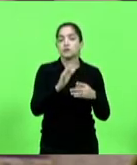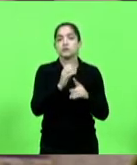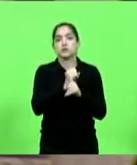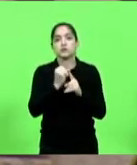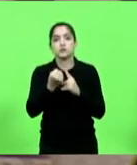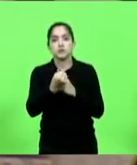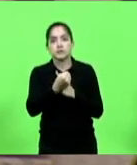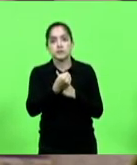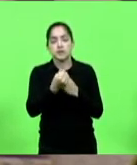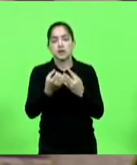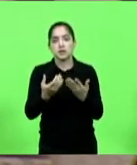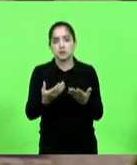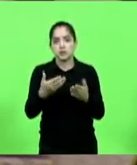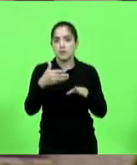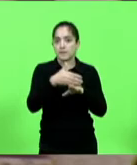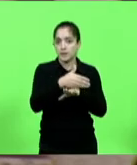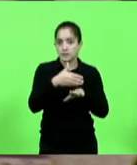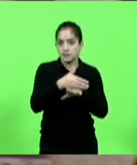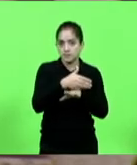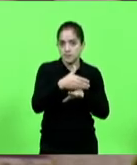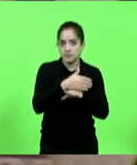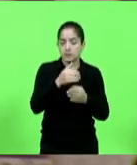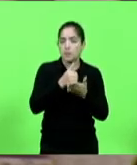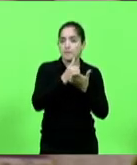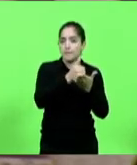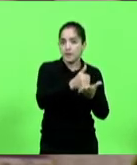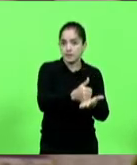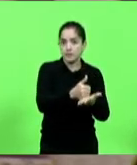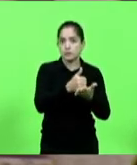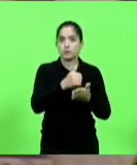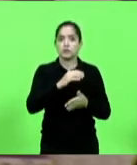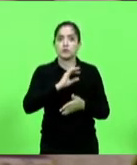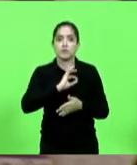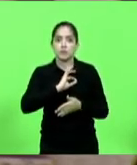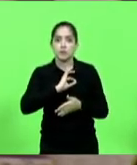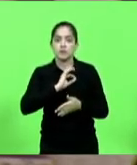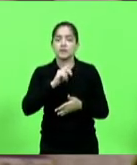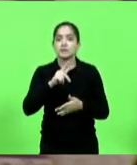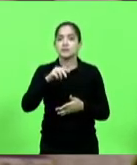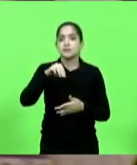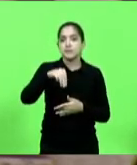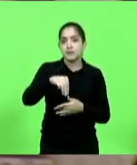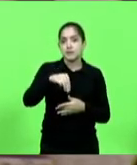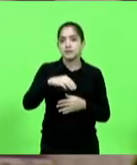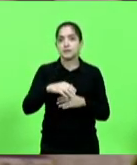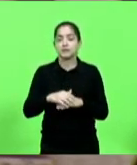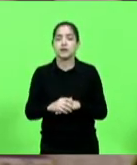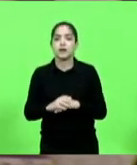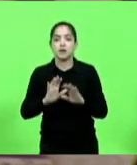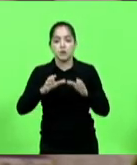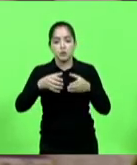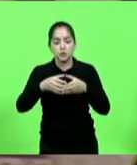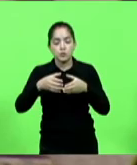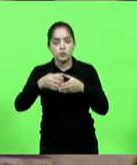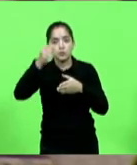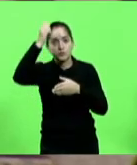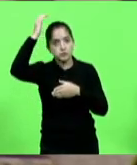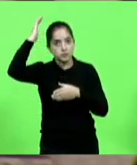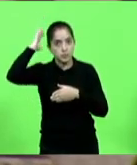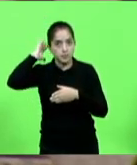na participação apoiando a polícia militar, apoiando o corpo de bombeiros voluntários,